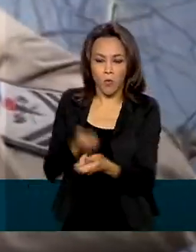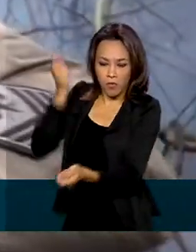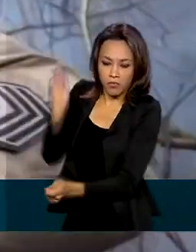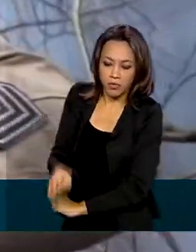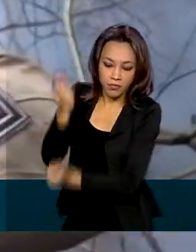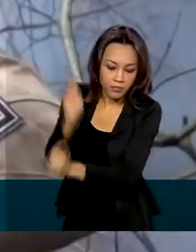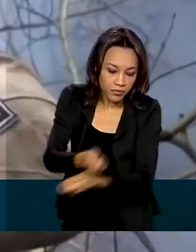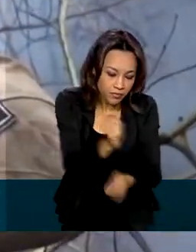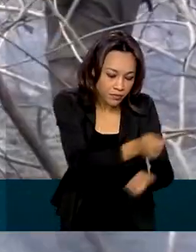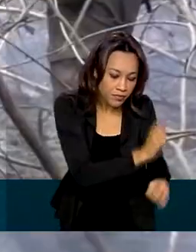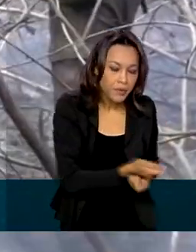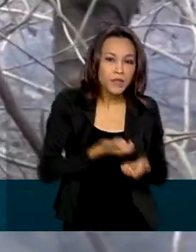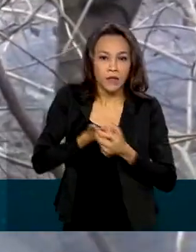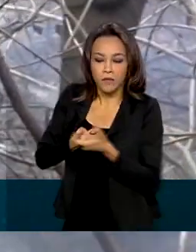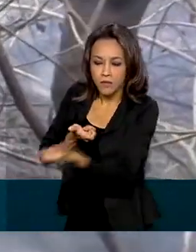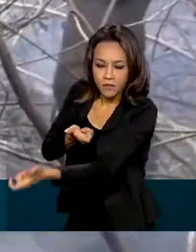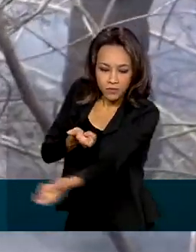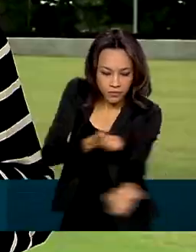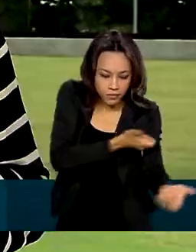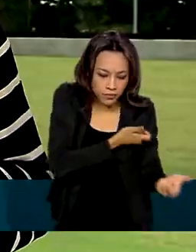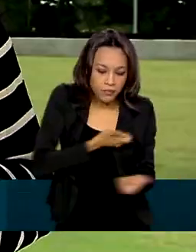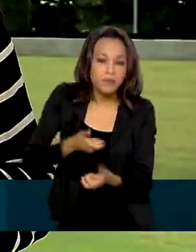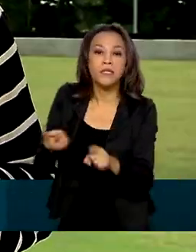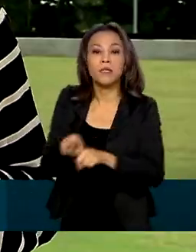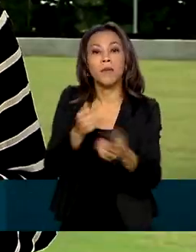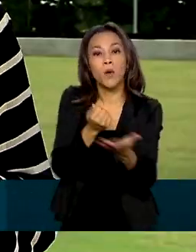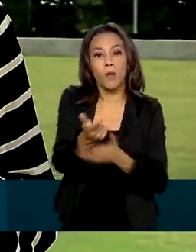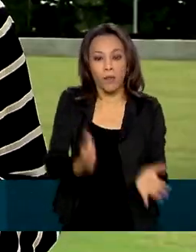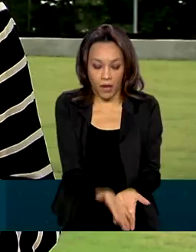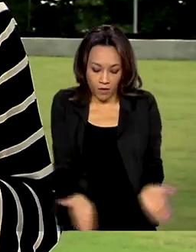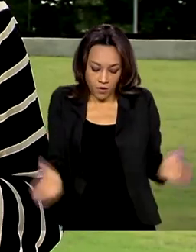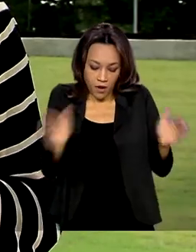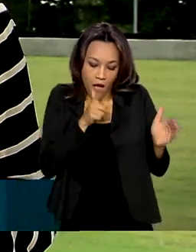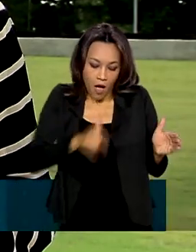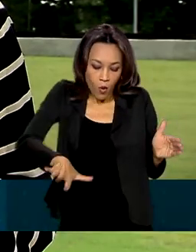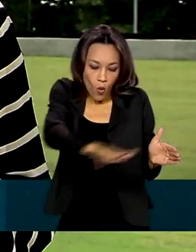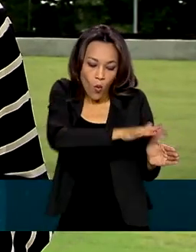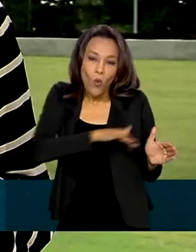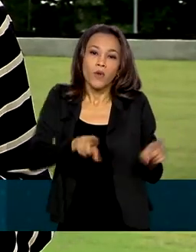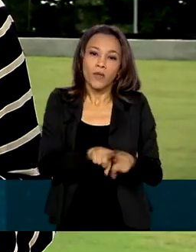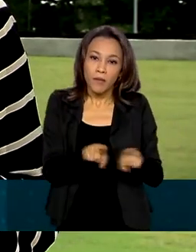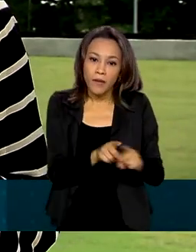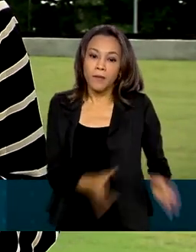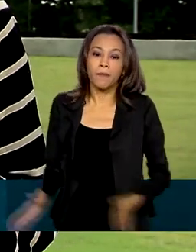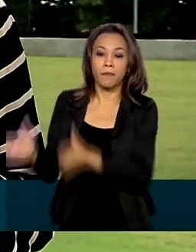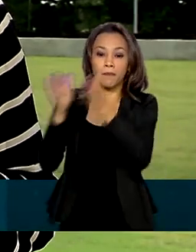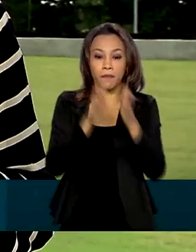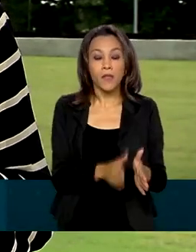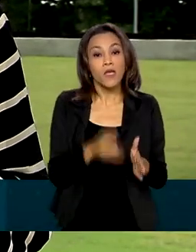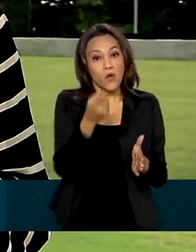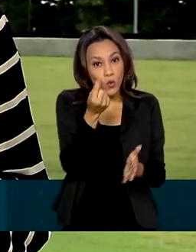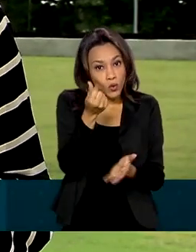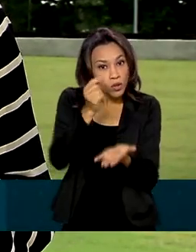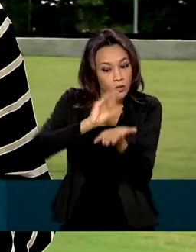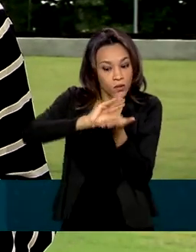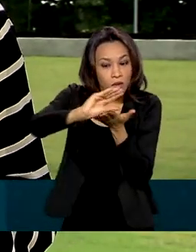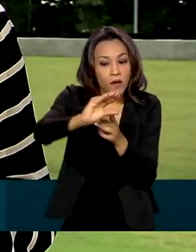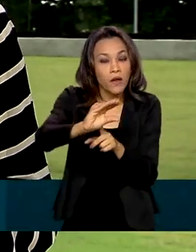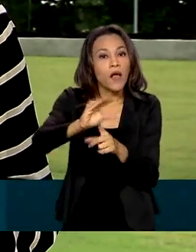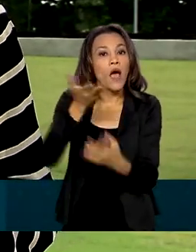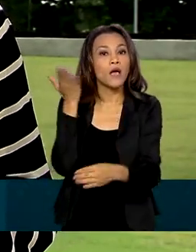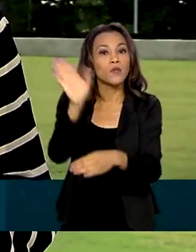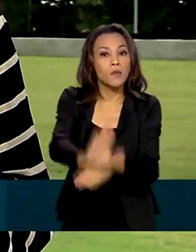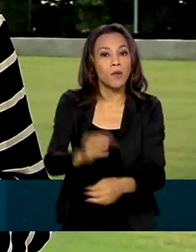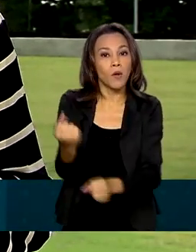mangueiras e tanques para armazenar água. Quanto à estiagem no sul, os recursos serviram para a construção de